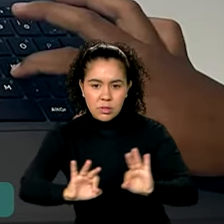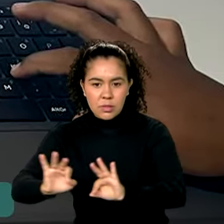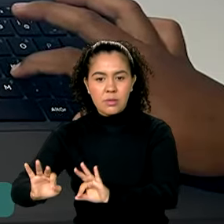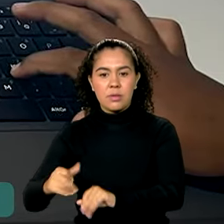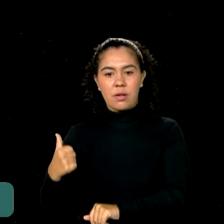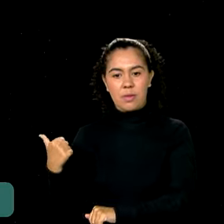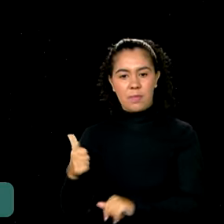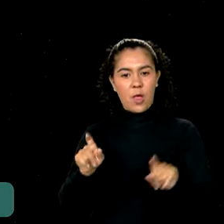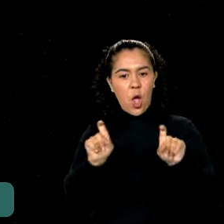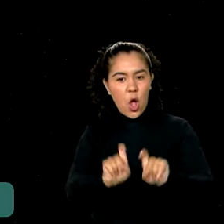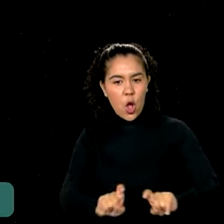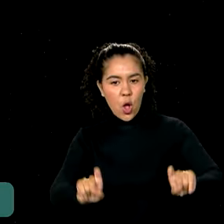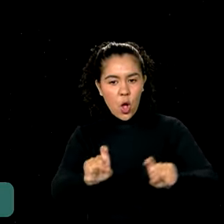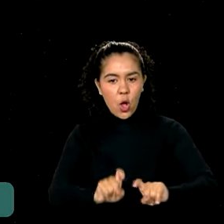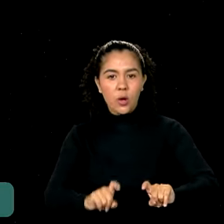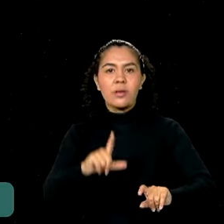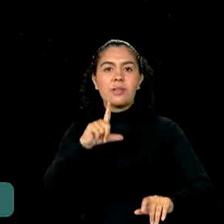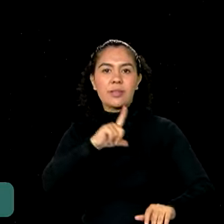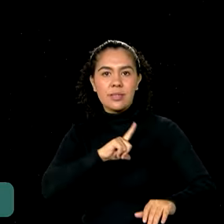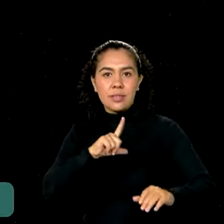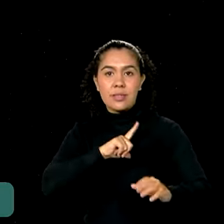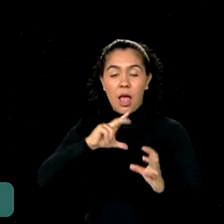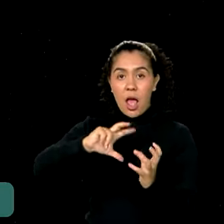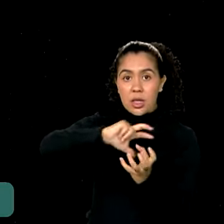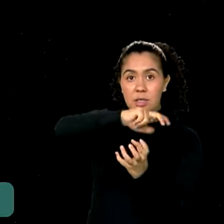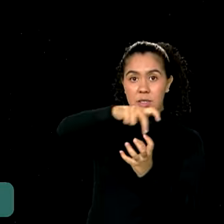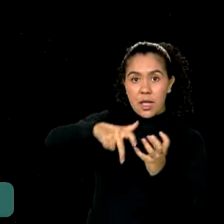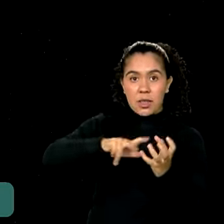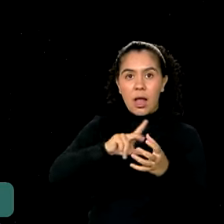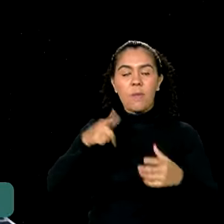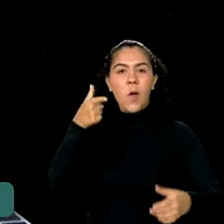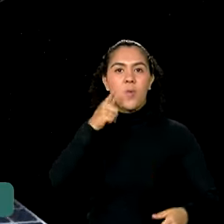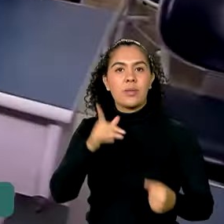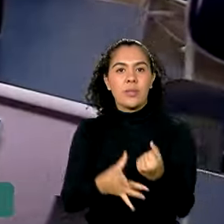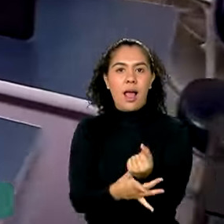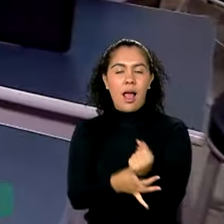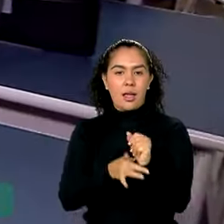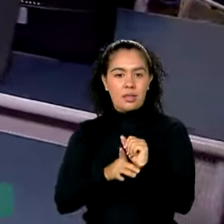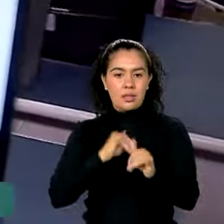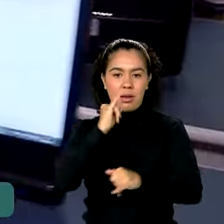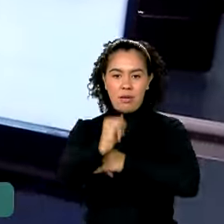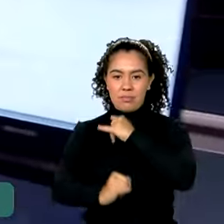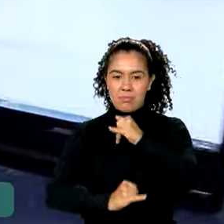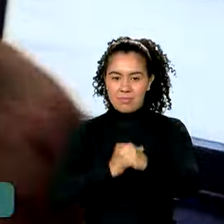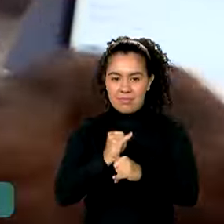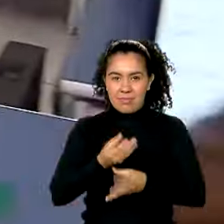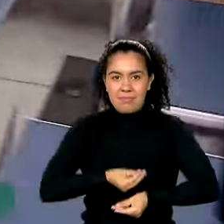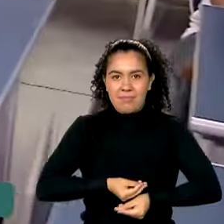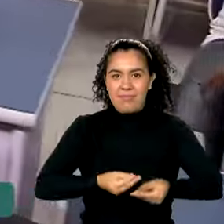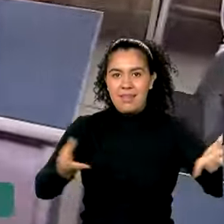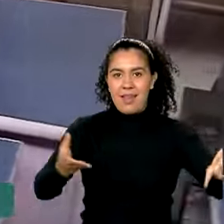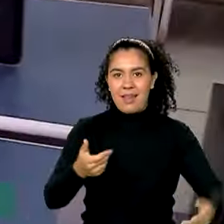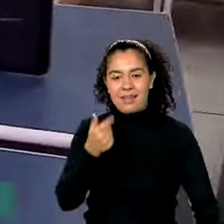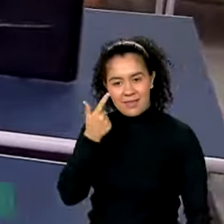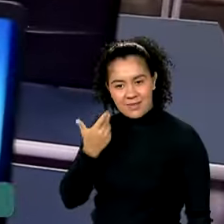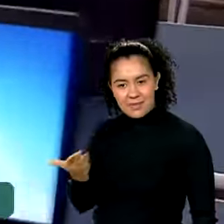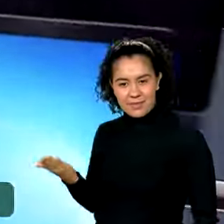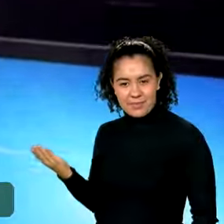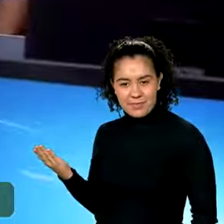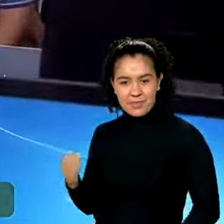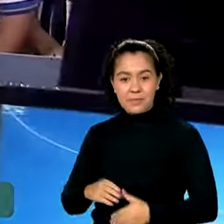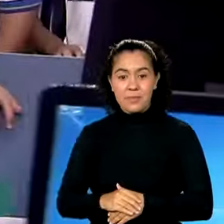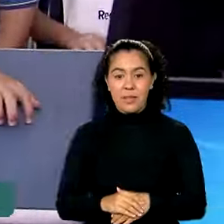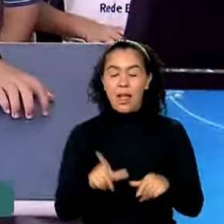computadores ligados a satélites de modo a garantir a conexão dessas crianças com o resto do mundo